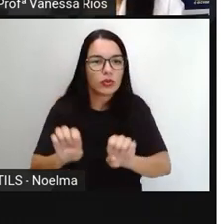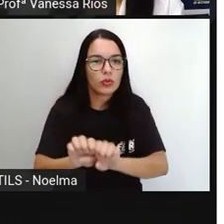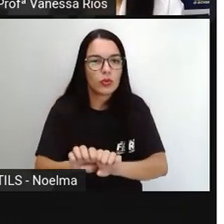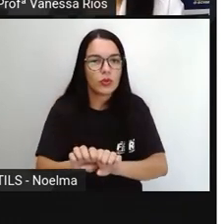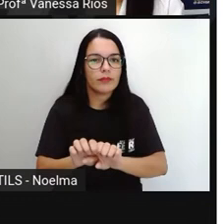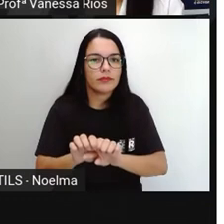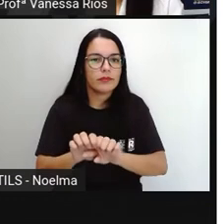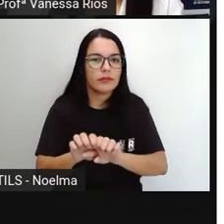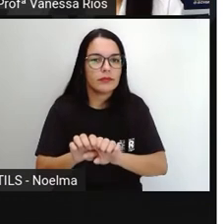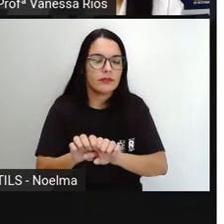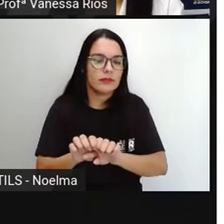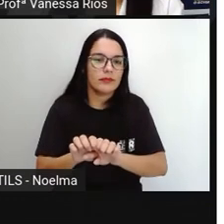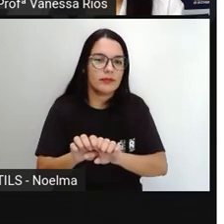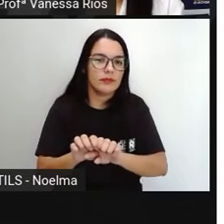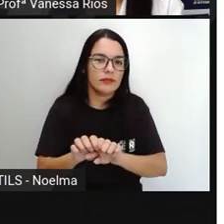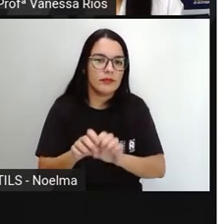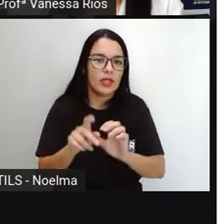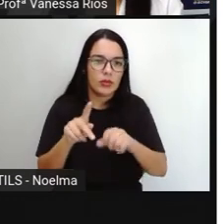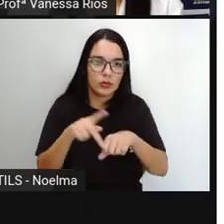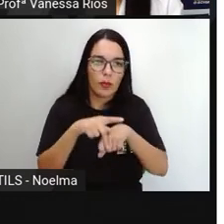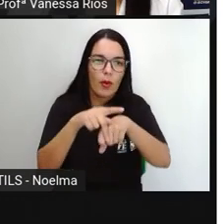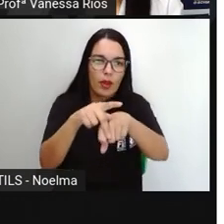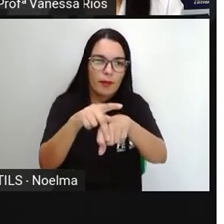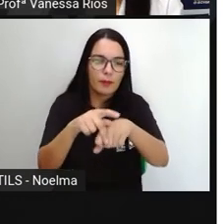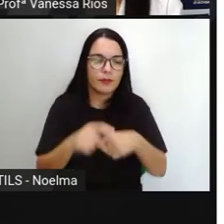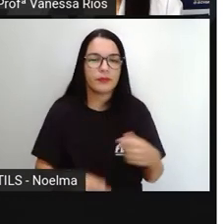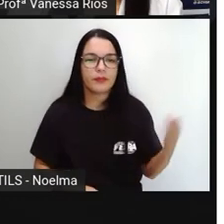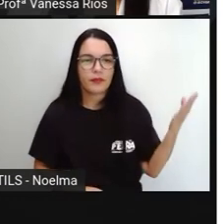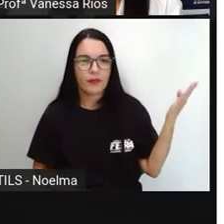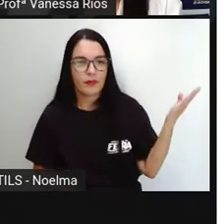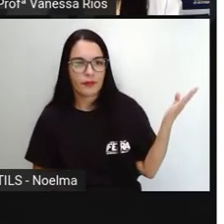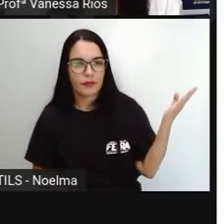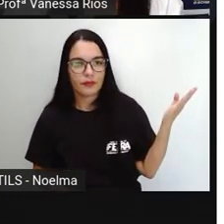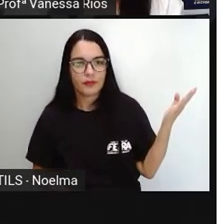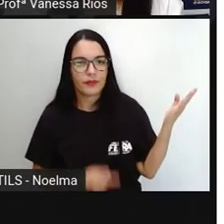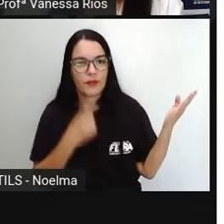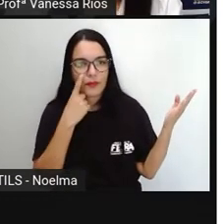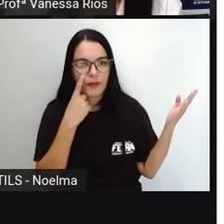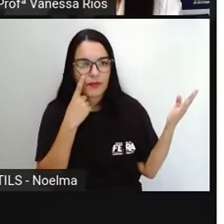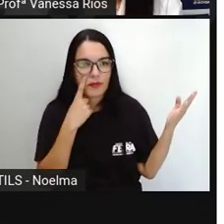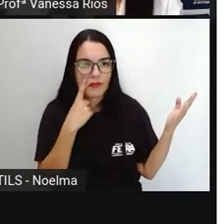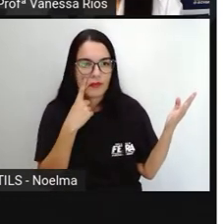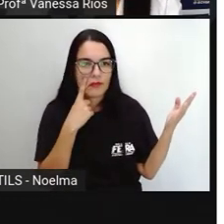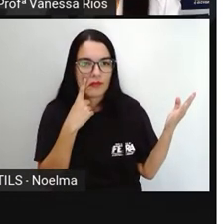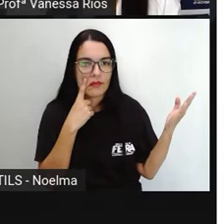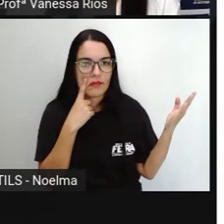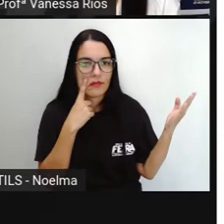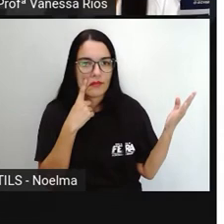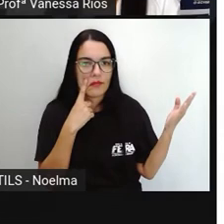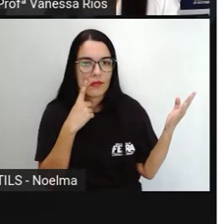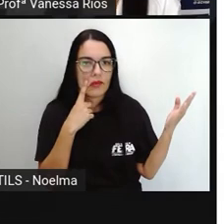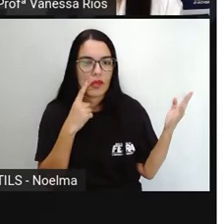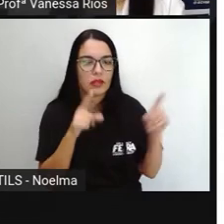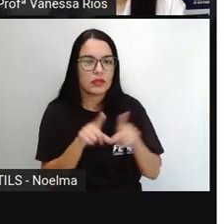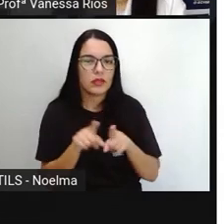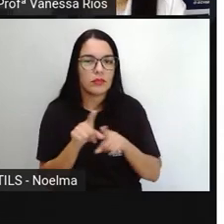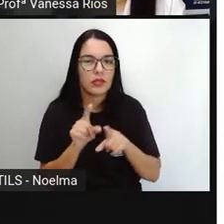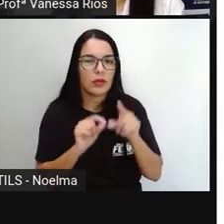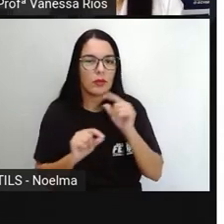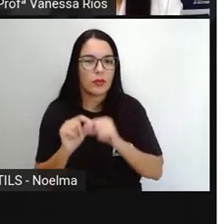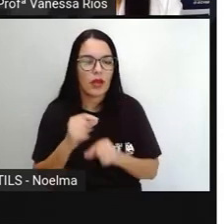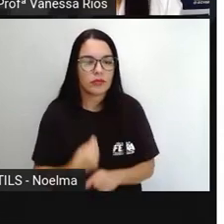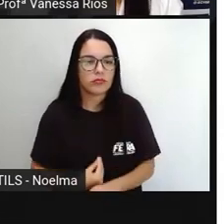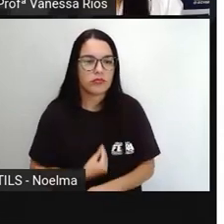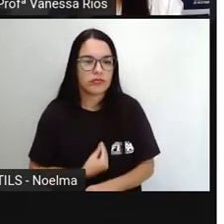Então, olha só. A Pró colocou aqui o poema, os pedaços em recortes, para a gente observar justamente a